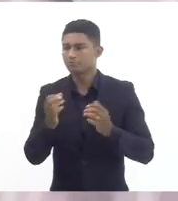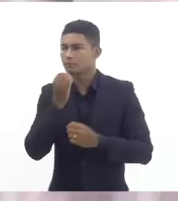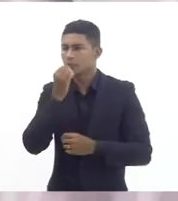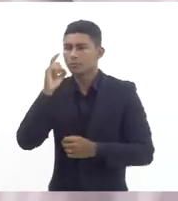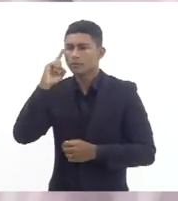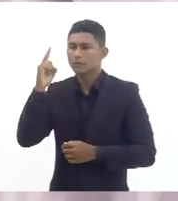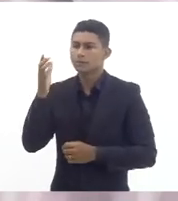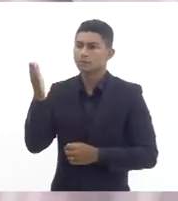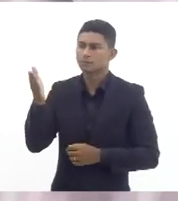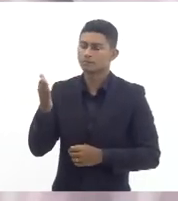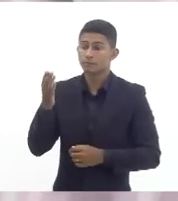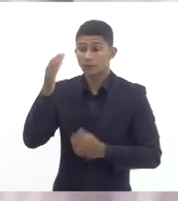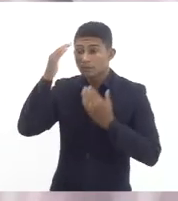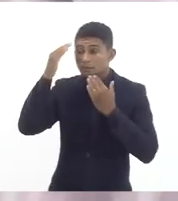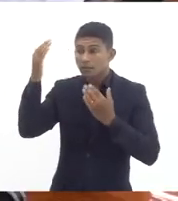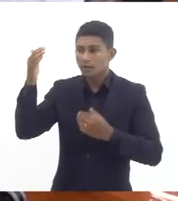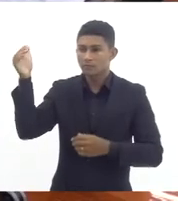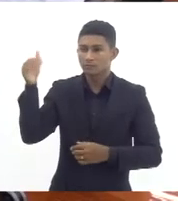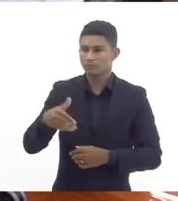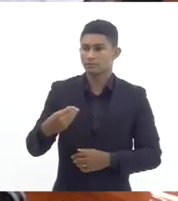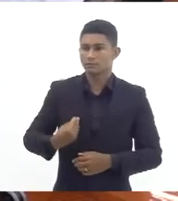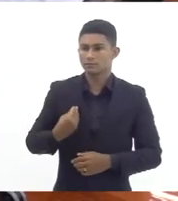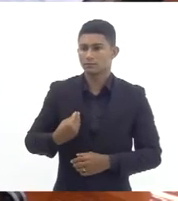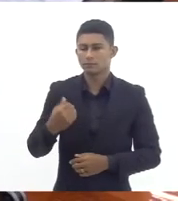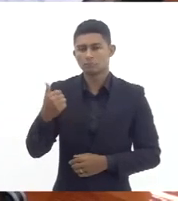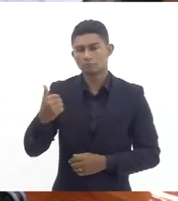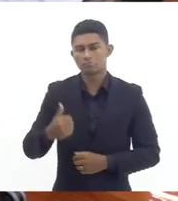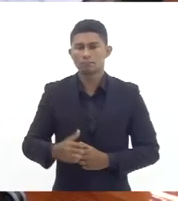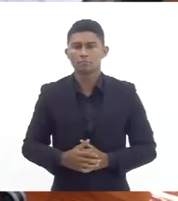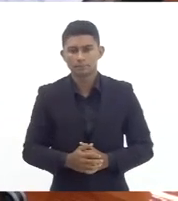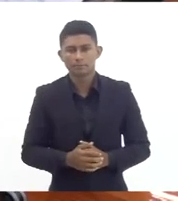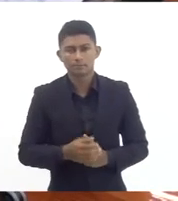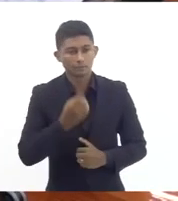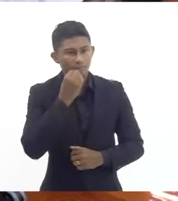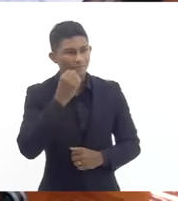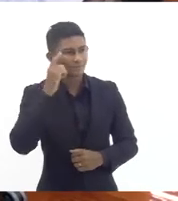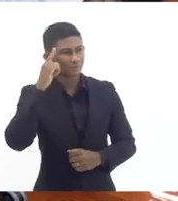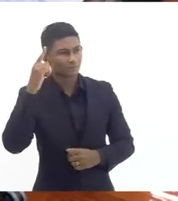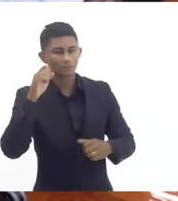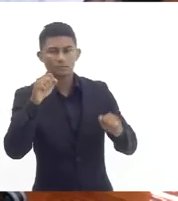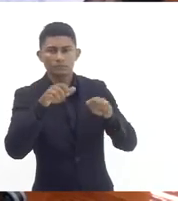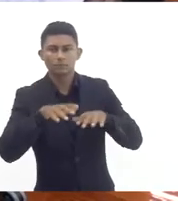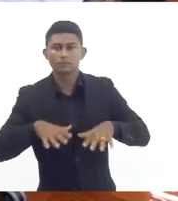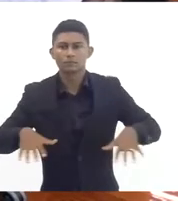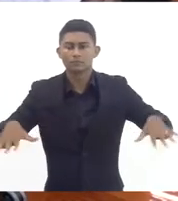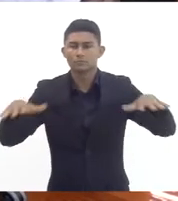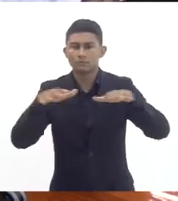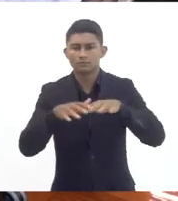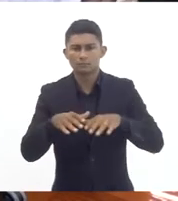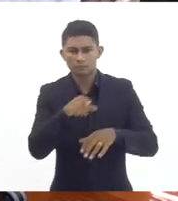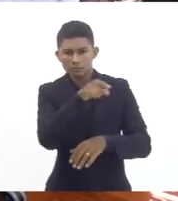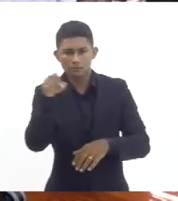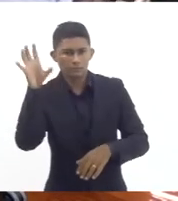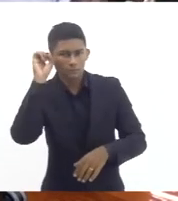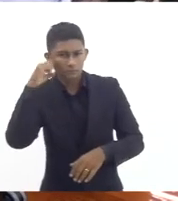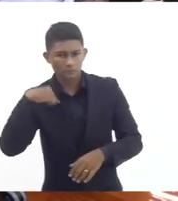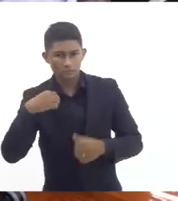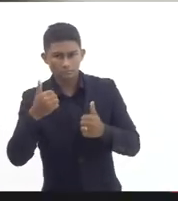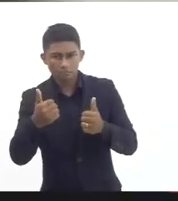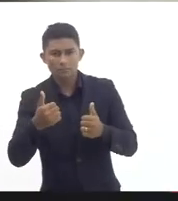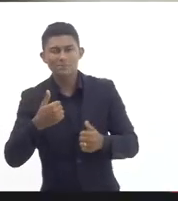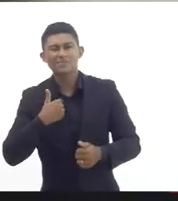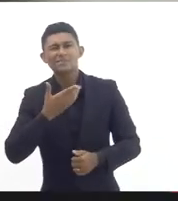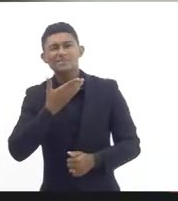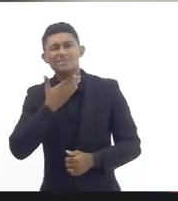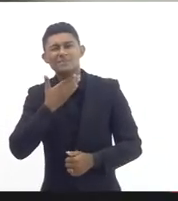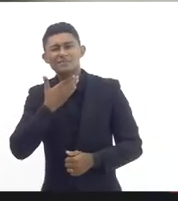dia Paola obrigado pela presença bom dia a todos e todas vocês conseguem me ouvir eu estou um pouquinho roca mas